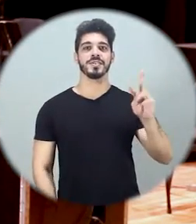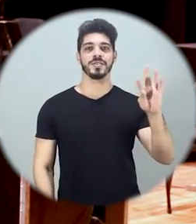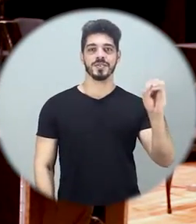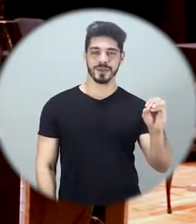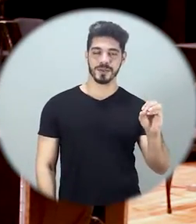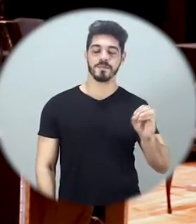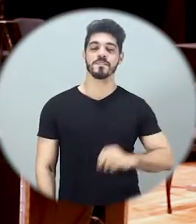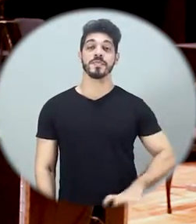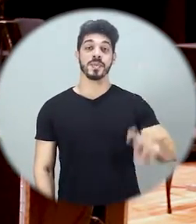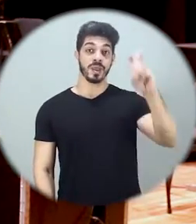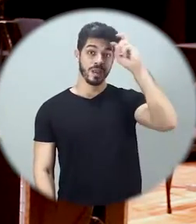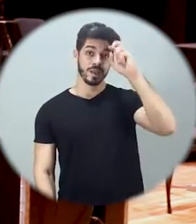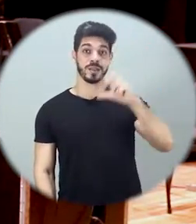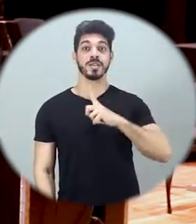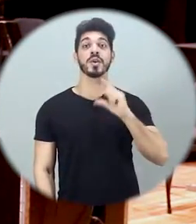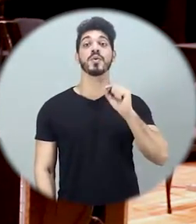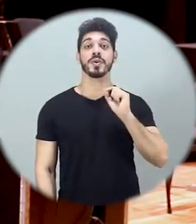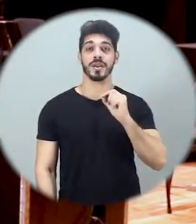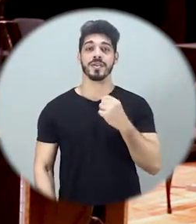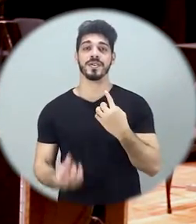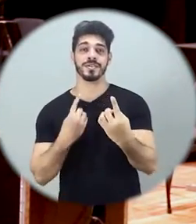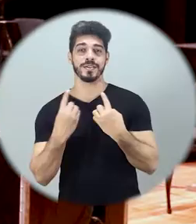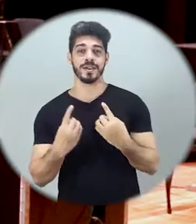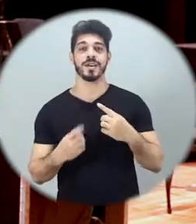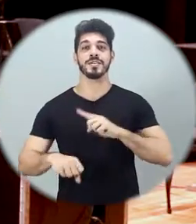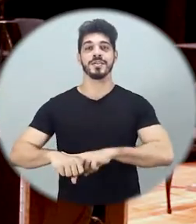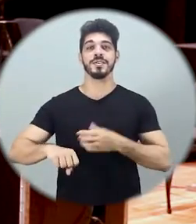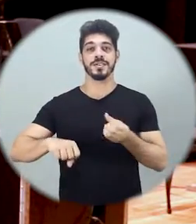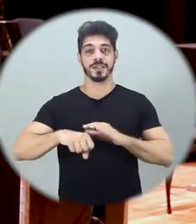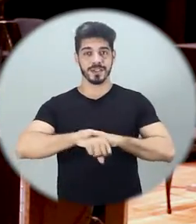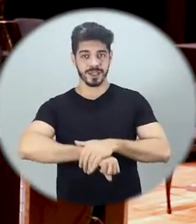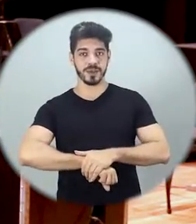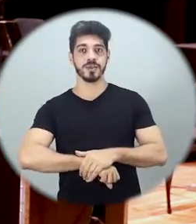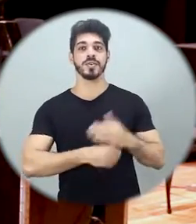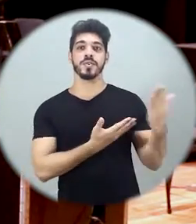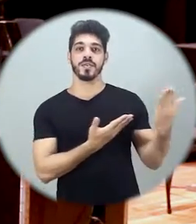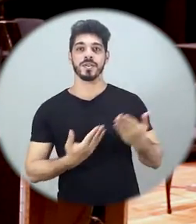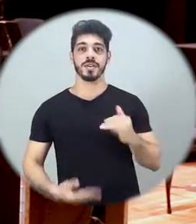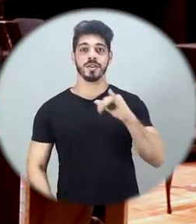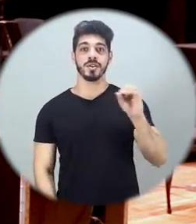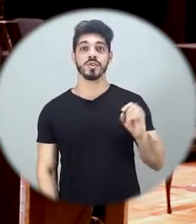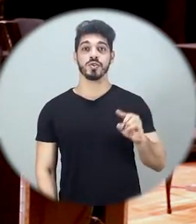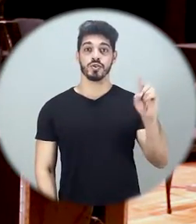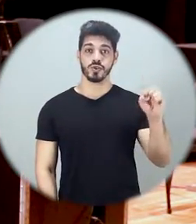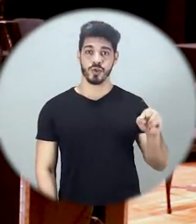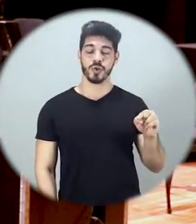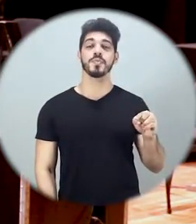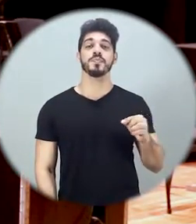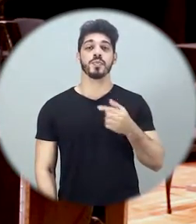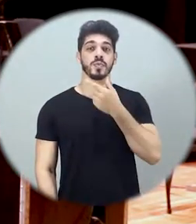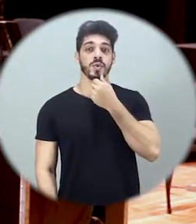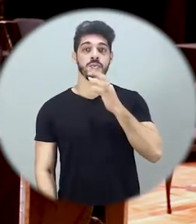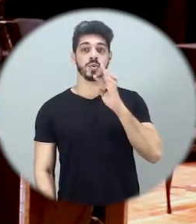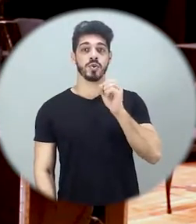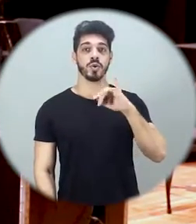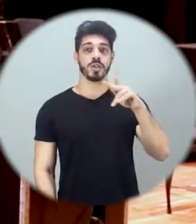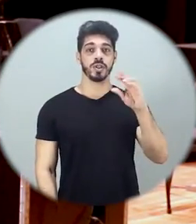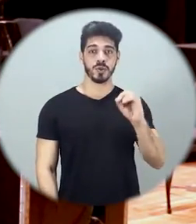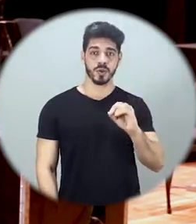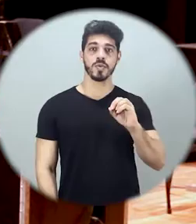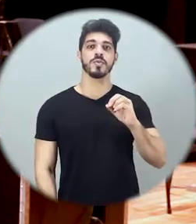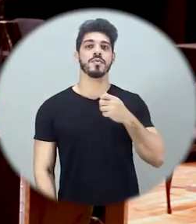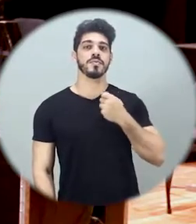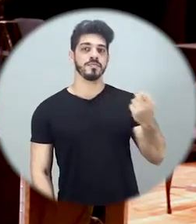programação começa com Quintas Dialógicas, às 6 da noite. Jô Oliveira é a convidada de Toninho Borbo para